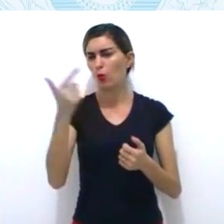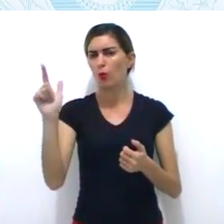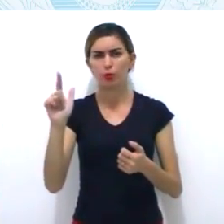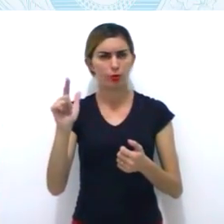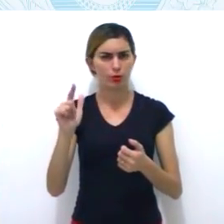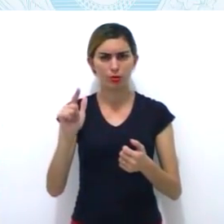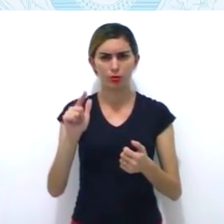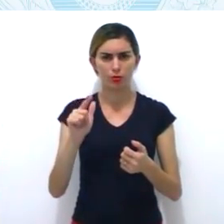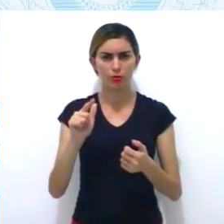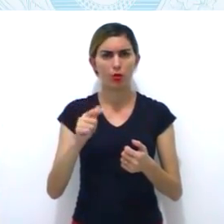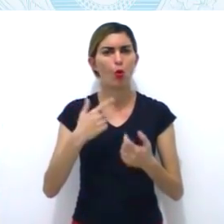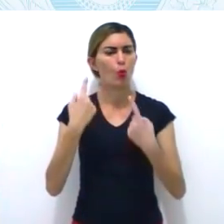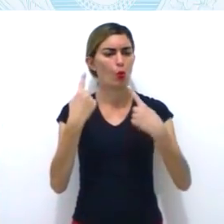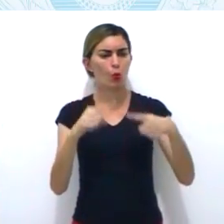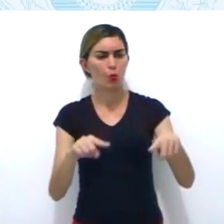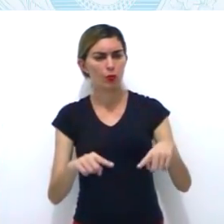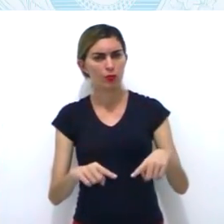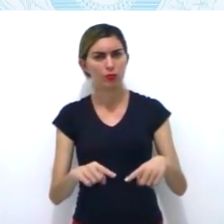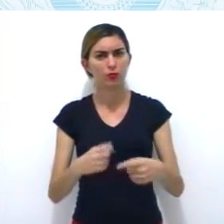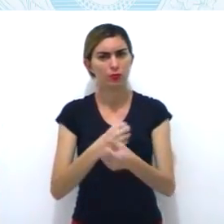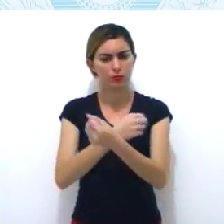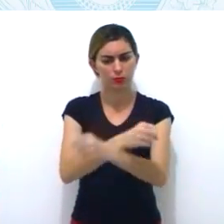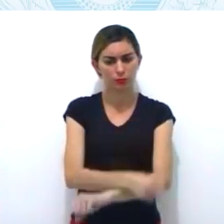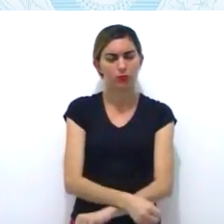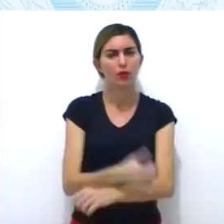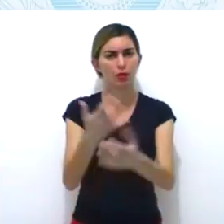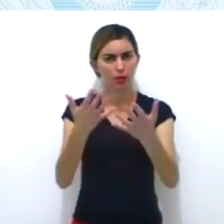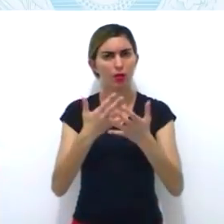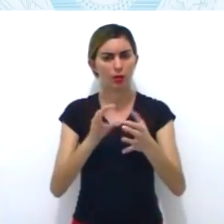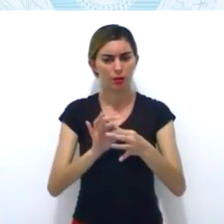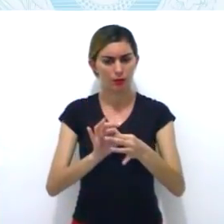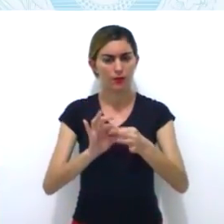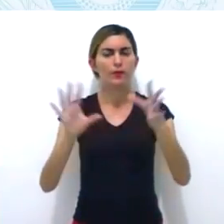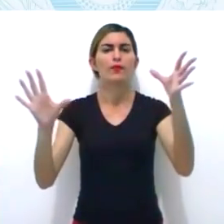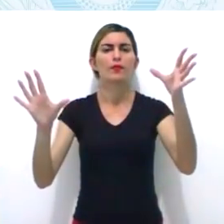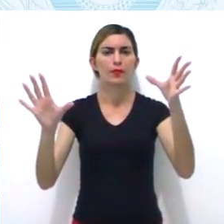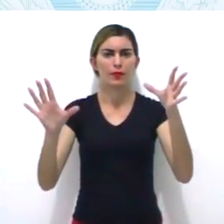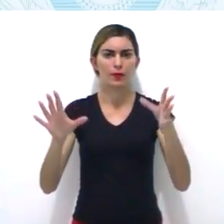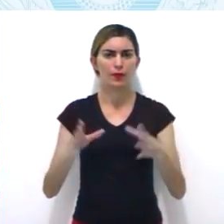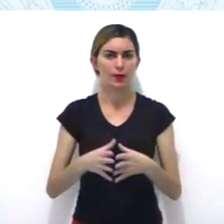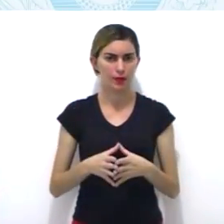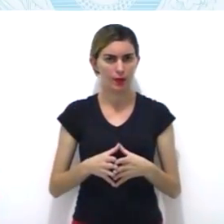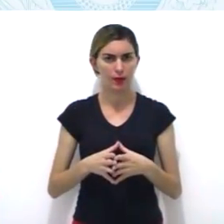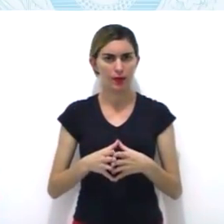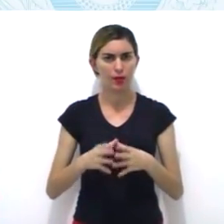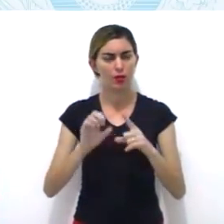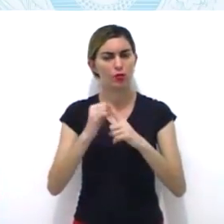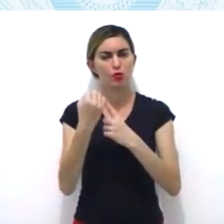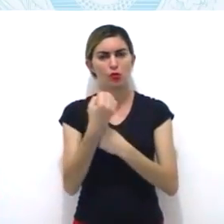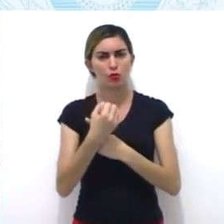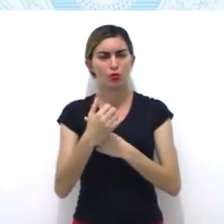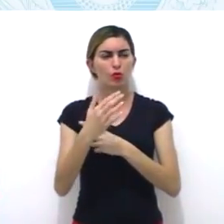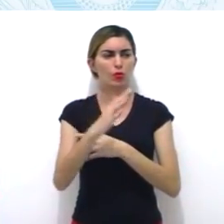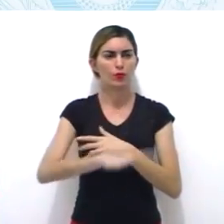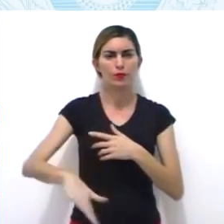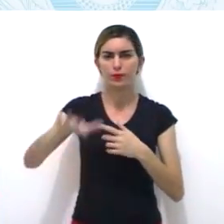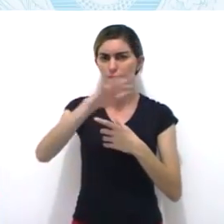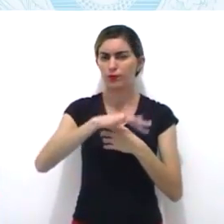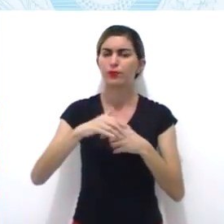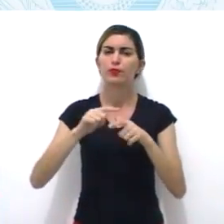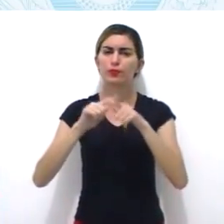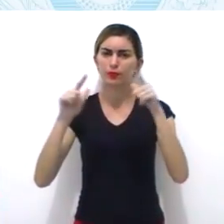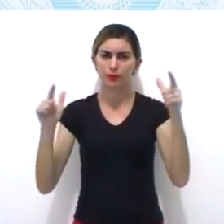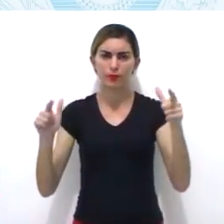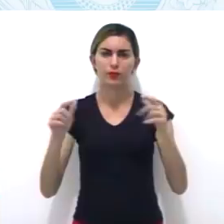de grande impacto. Brincadeira, né? O fim da conjuração. Como acabou a